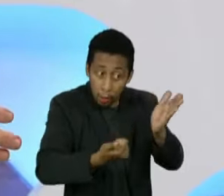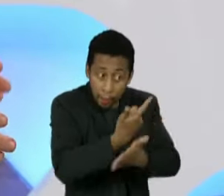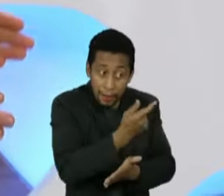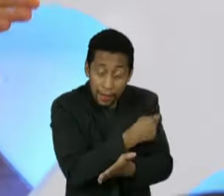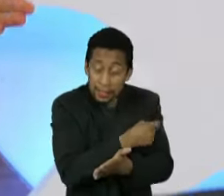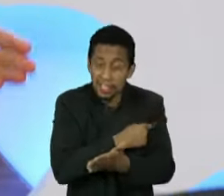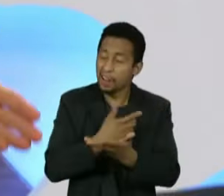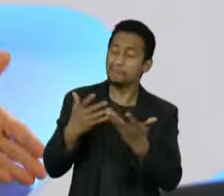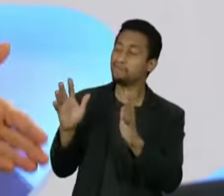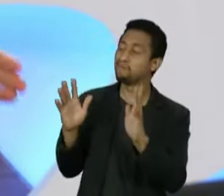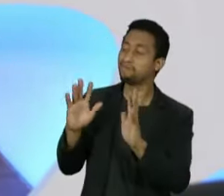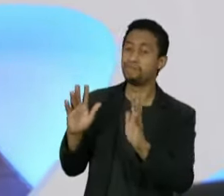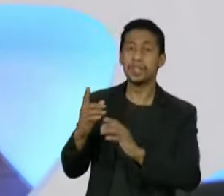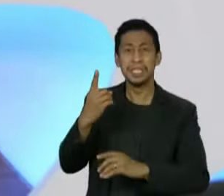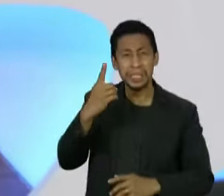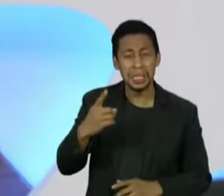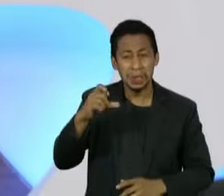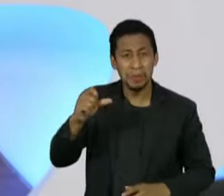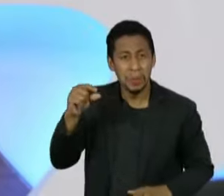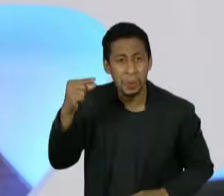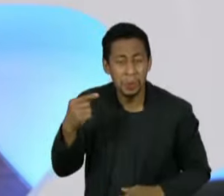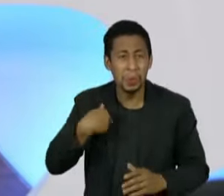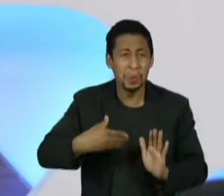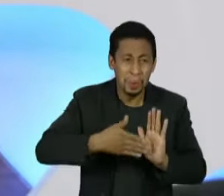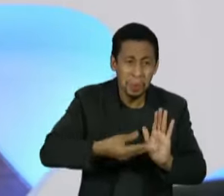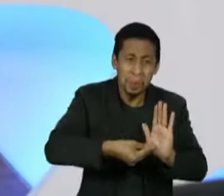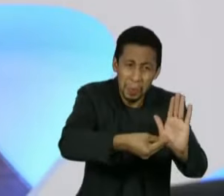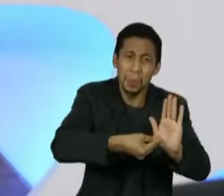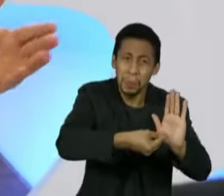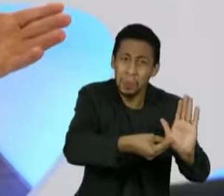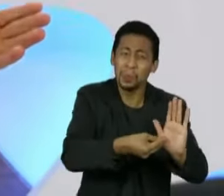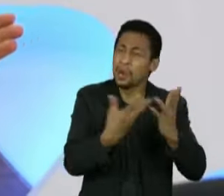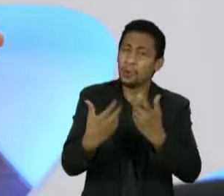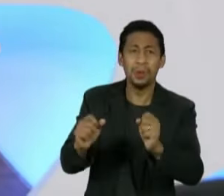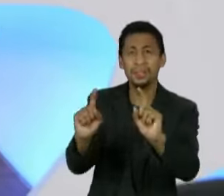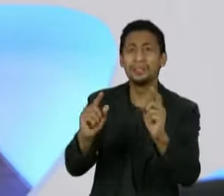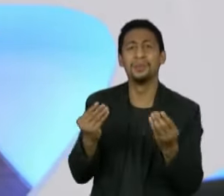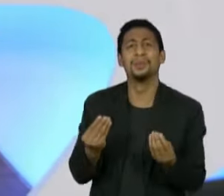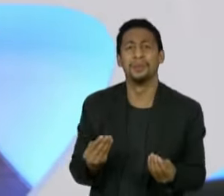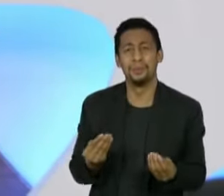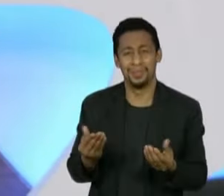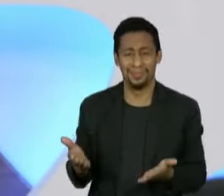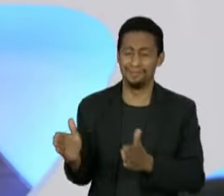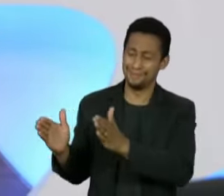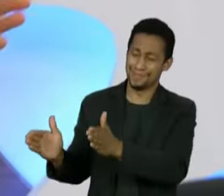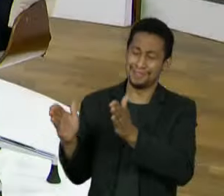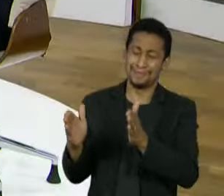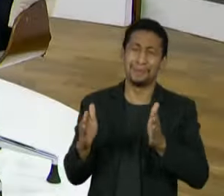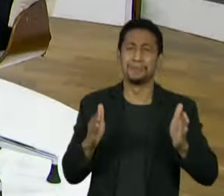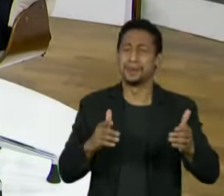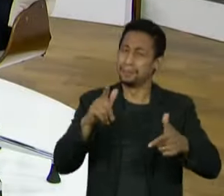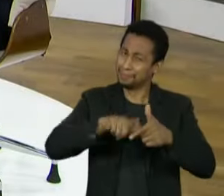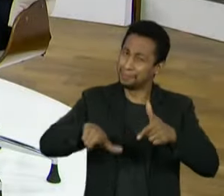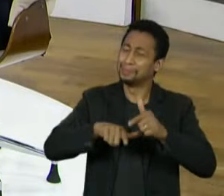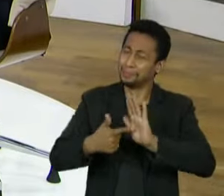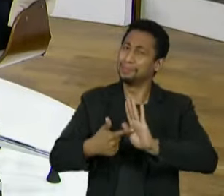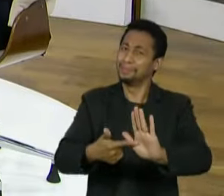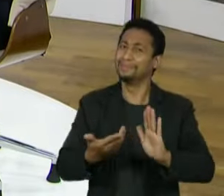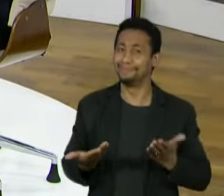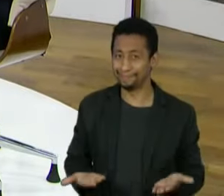Democrático de Direito, isso é uma ocupação de função pública. Então, você tem ali uma série de coisas. Eu espero, eu entendo que